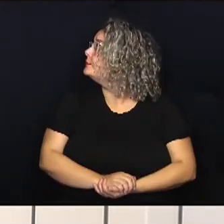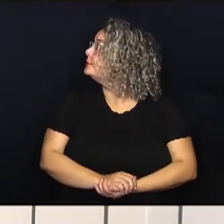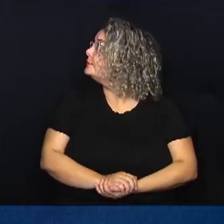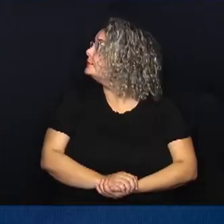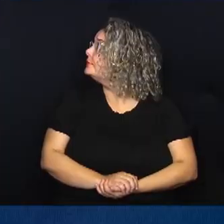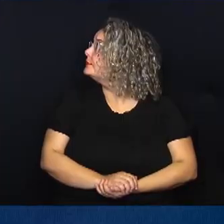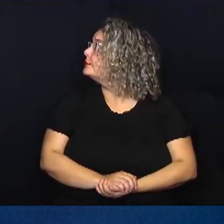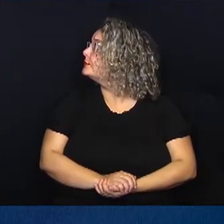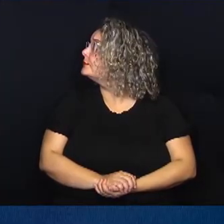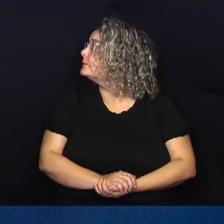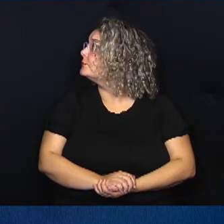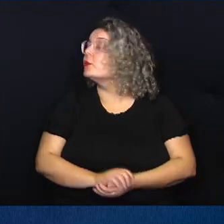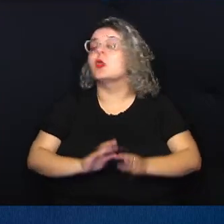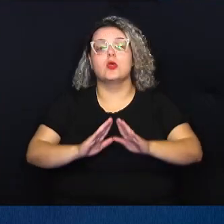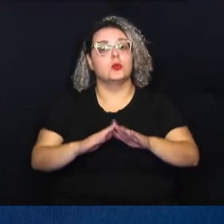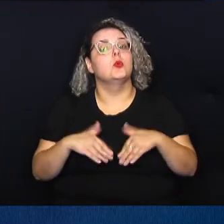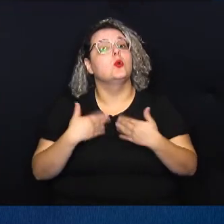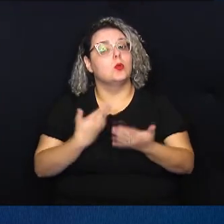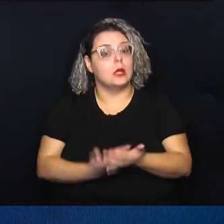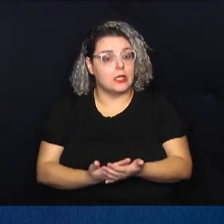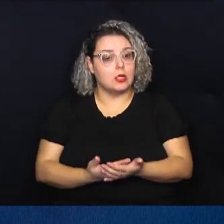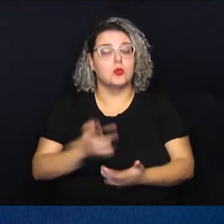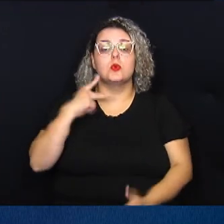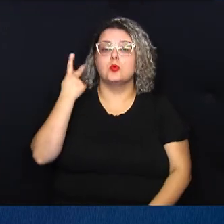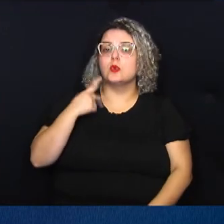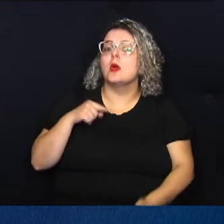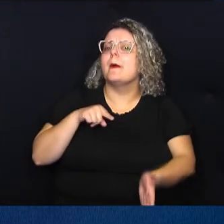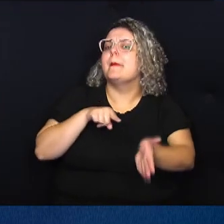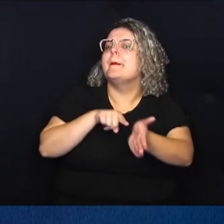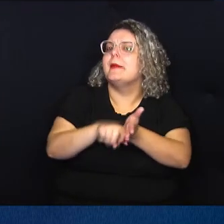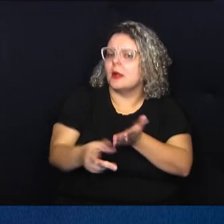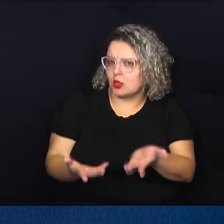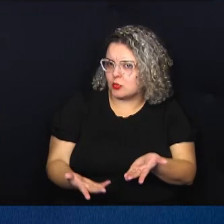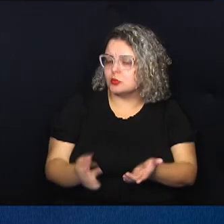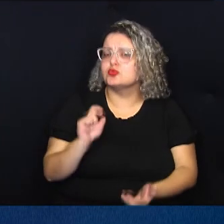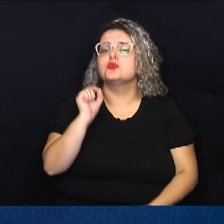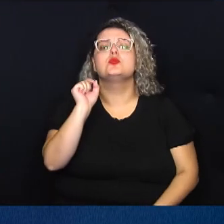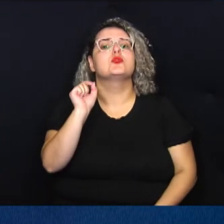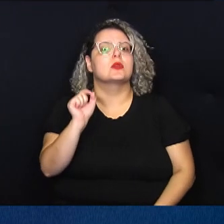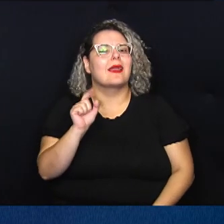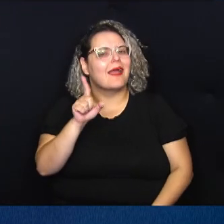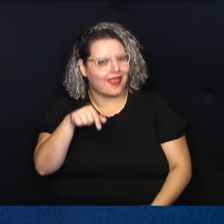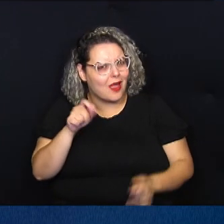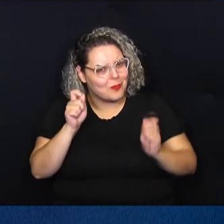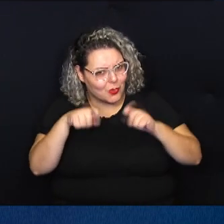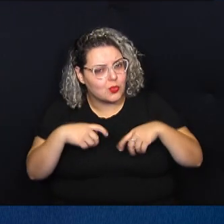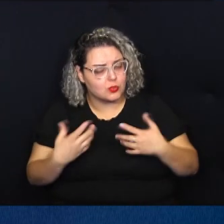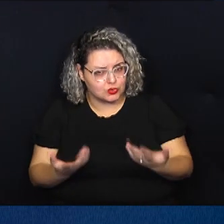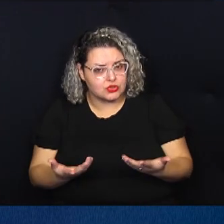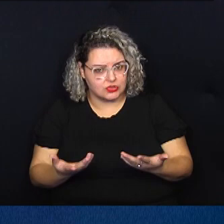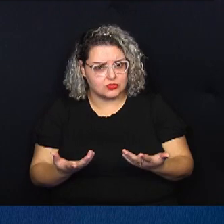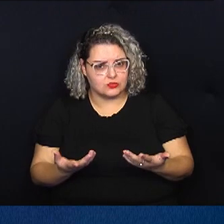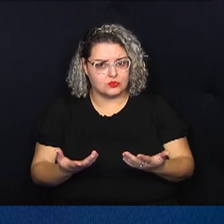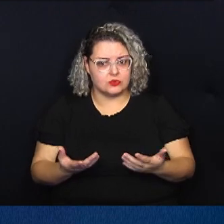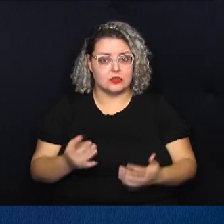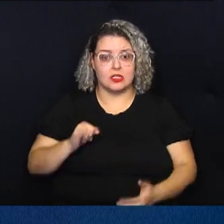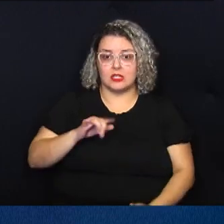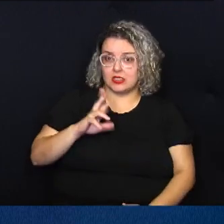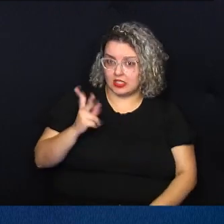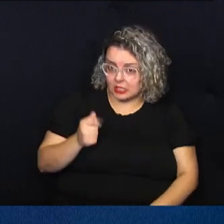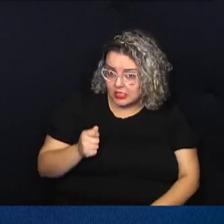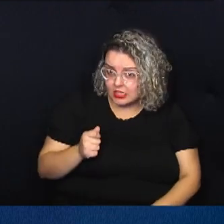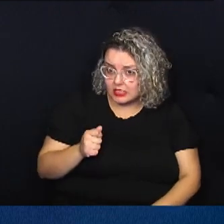No requerimento, o parlamentar questiona sobre se é possível a instalação da ilha e sinalização